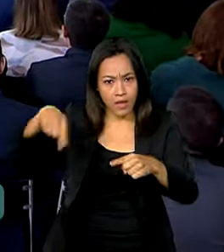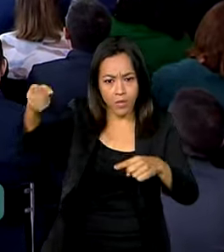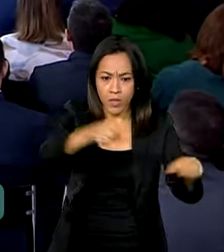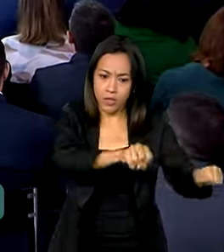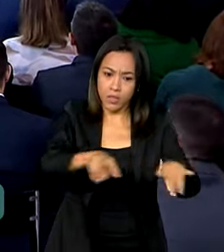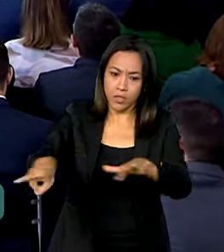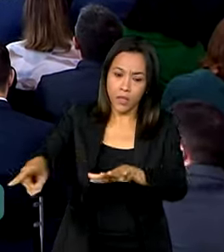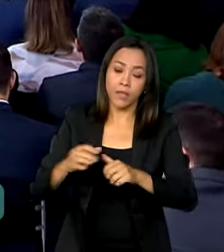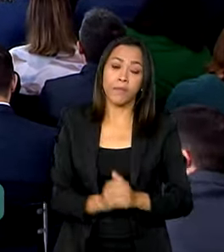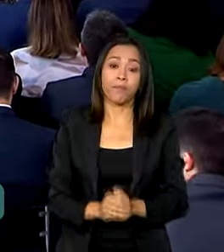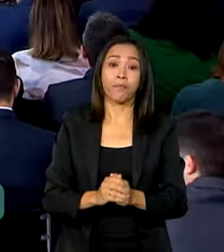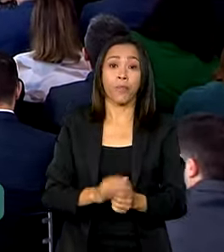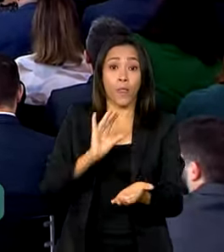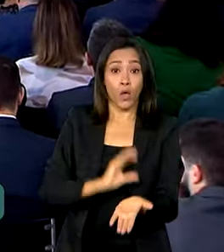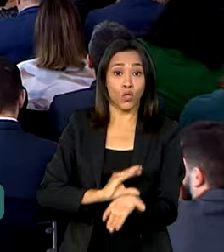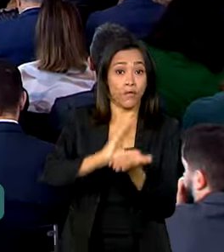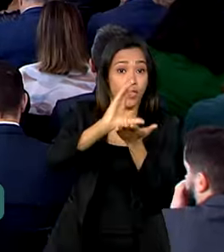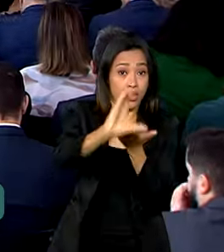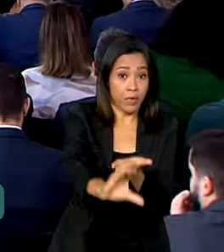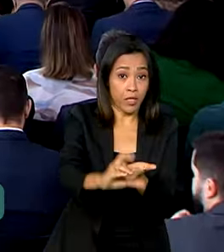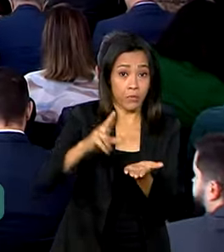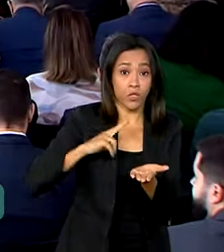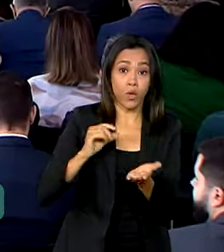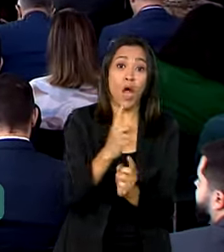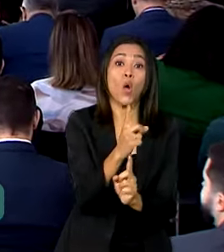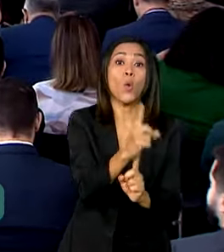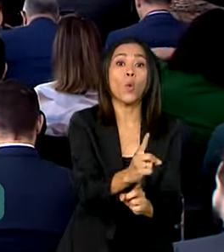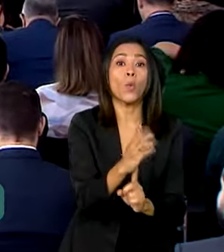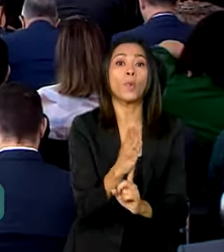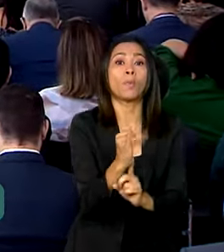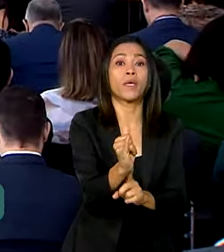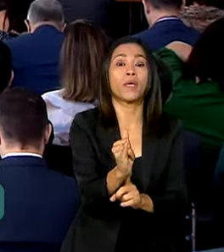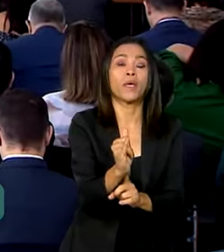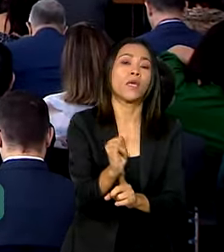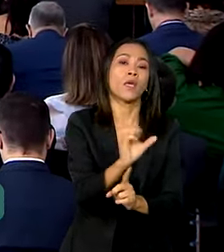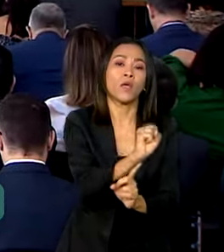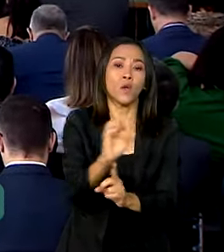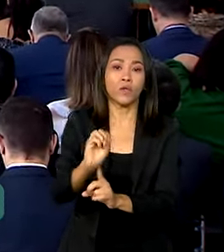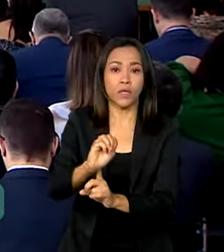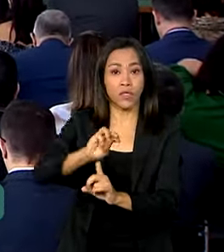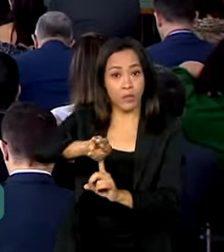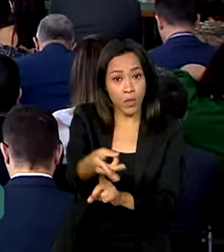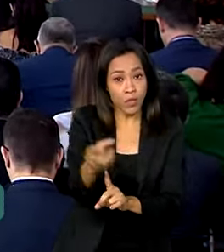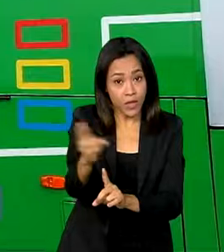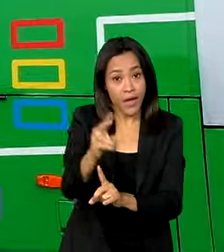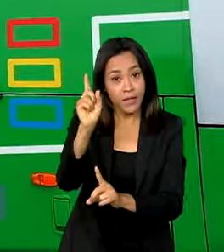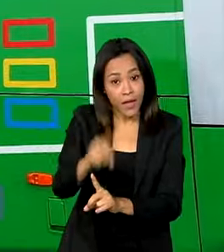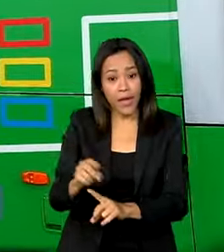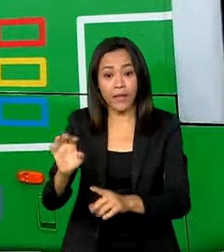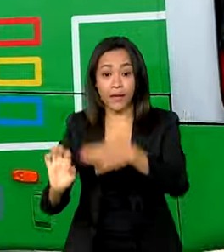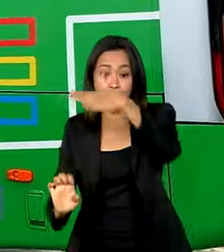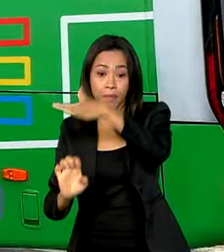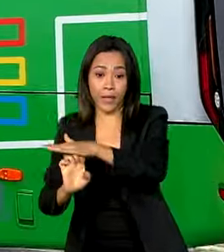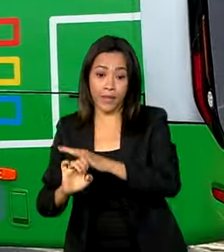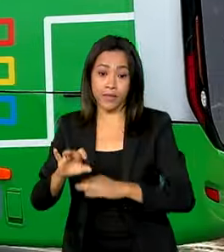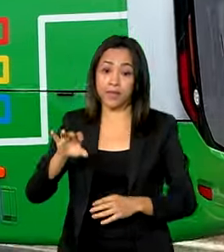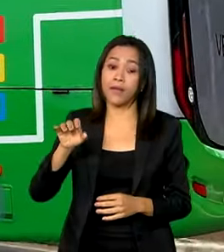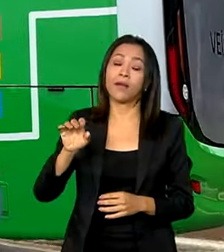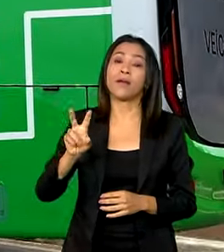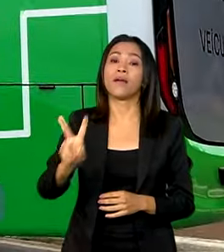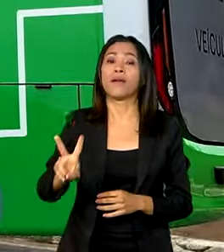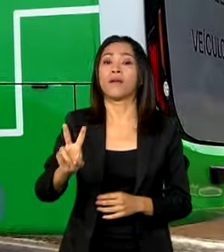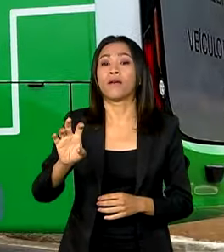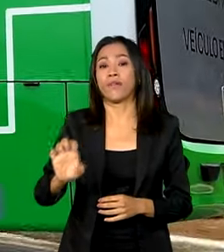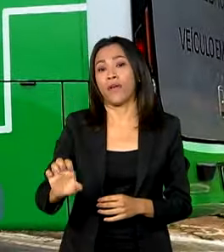investimentos privados anunciados, 1 bilhão e 800 milhões de reais são da WEG, empresa brasileira de